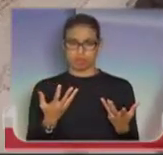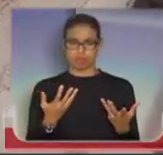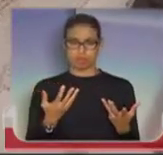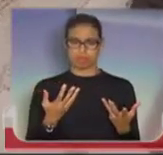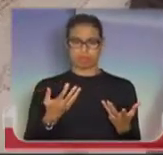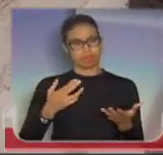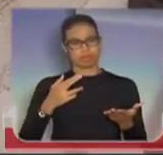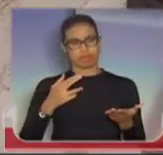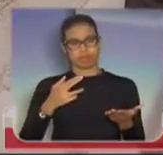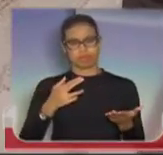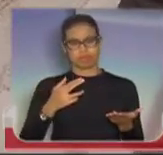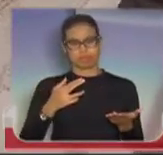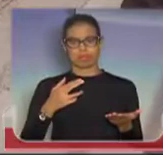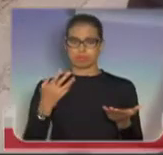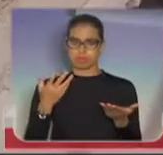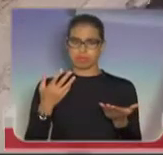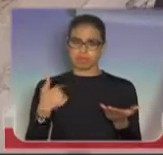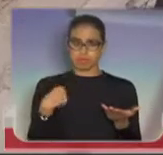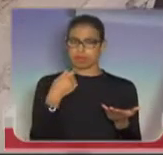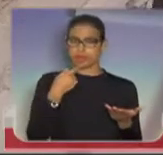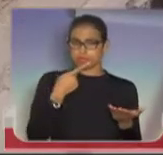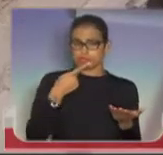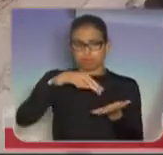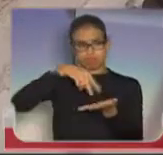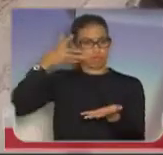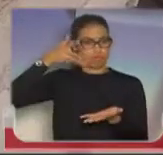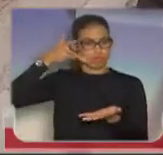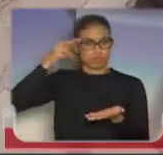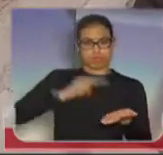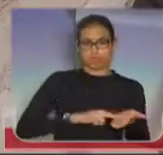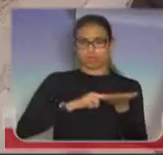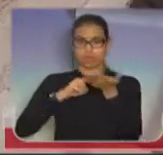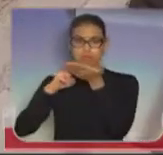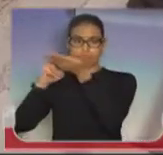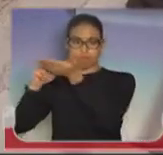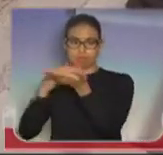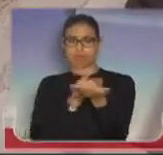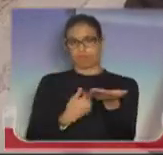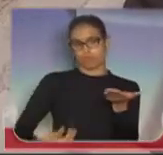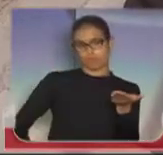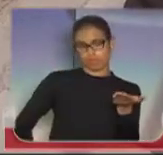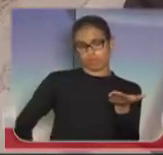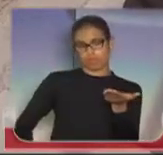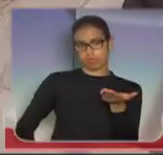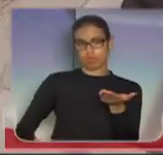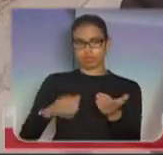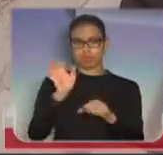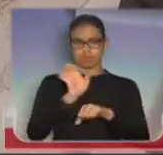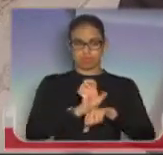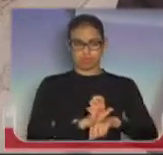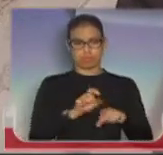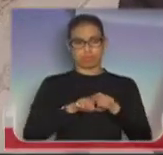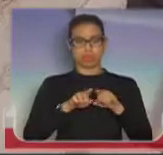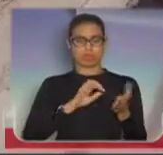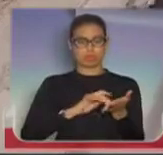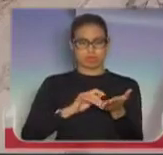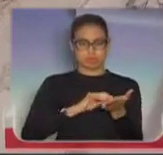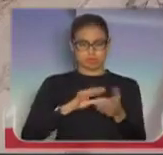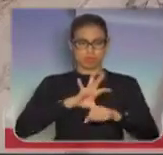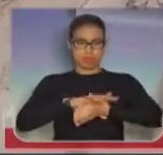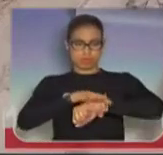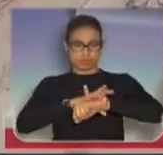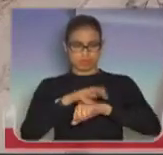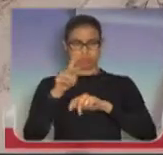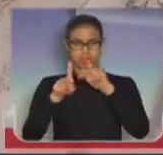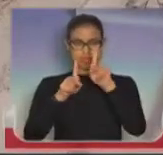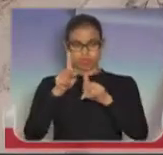presidente, deputado Janazzi, fossem encaminhadas ao senhor governador do Estado e ao senhor secretário de Segurança